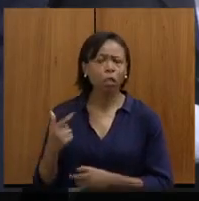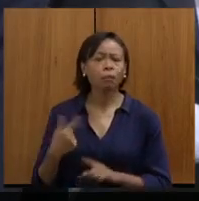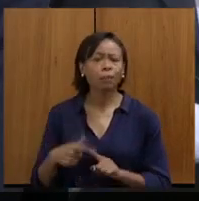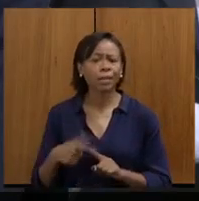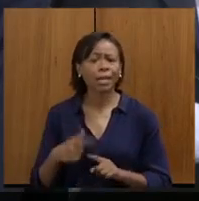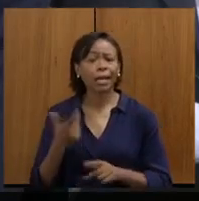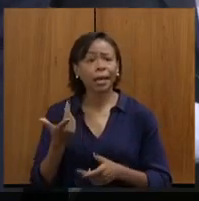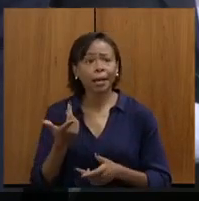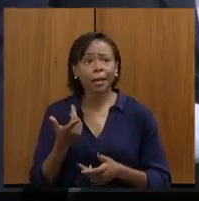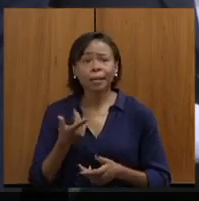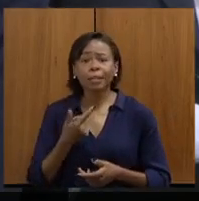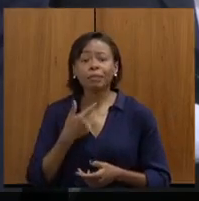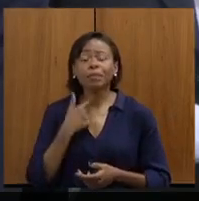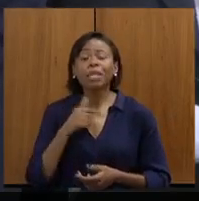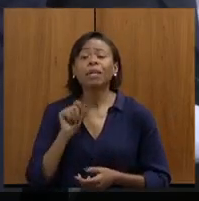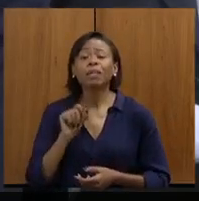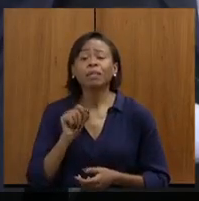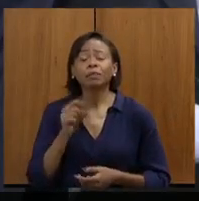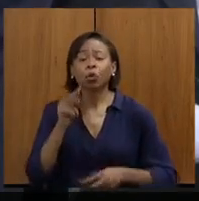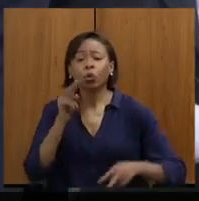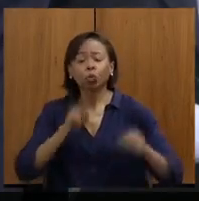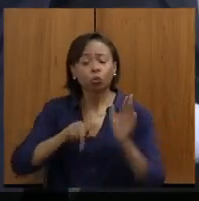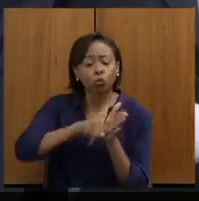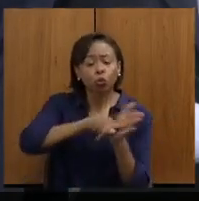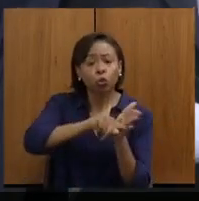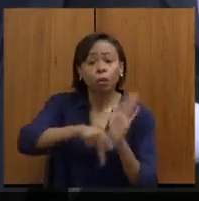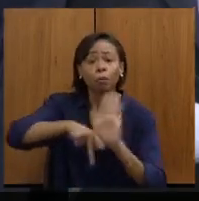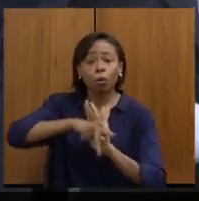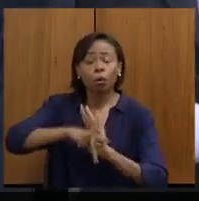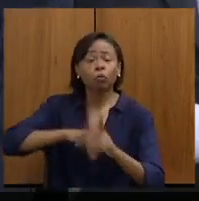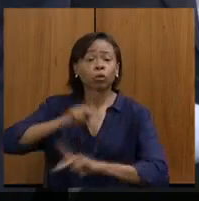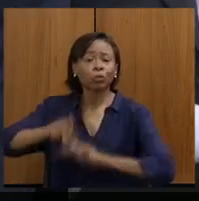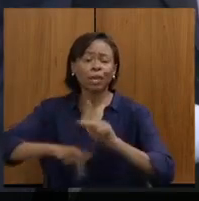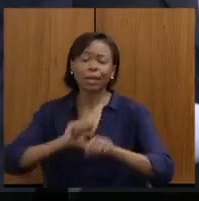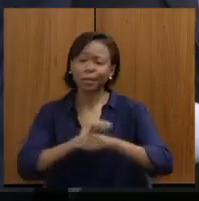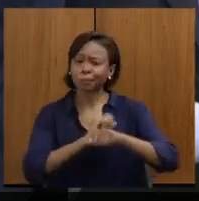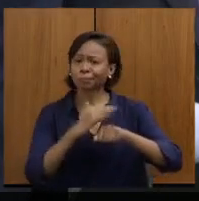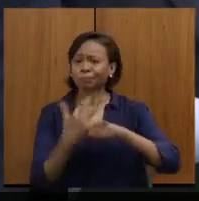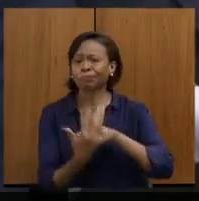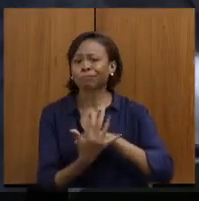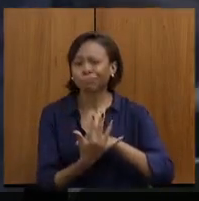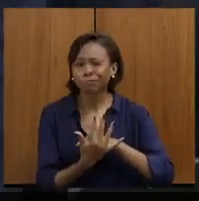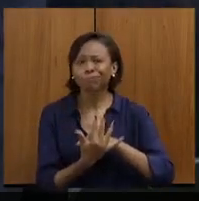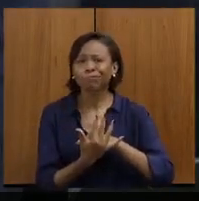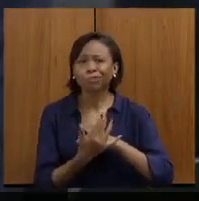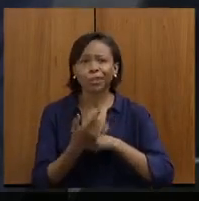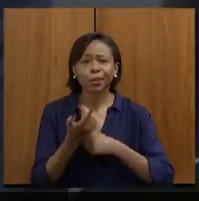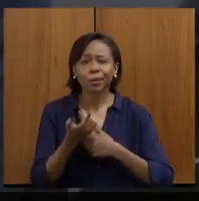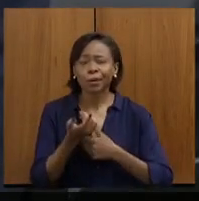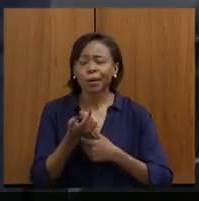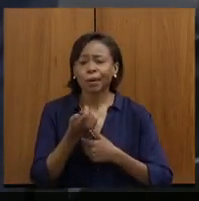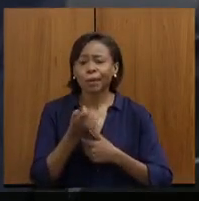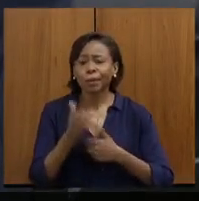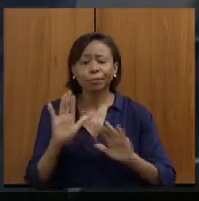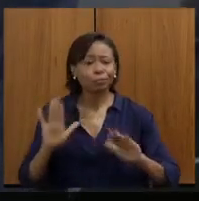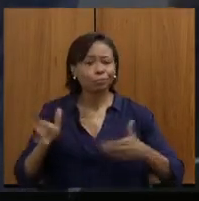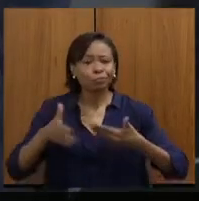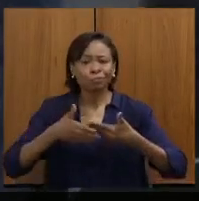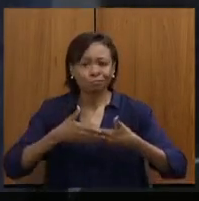que a pandemia passou, aquele momento quase que de paralisia, a Assembleia ficou quase que fechada, né, deputado João Leite.